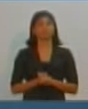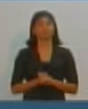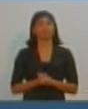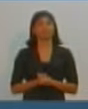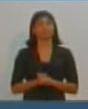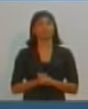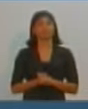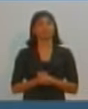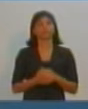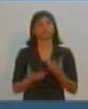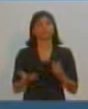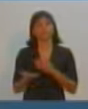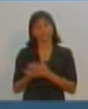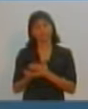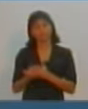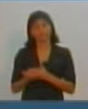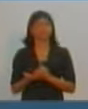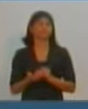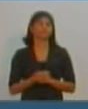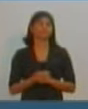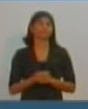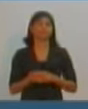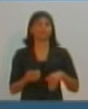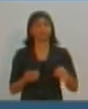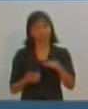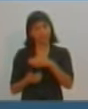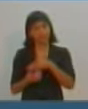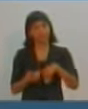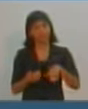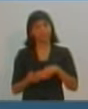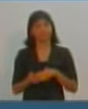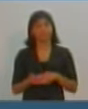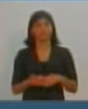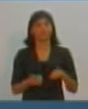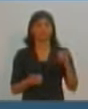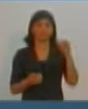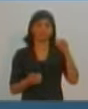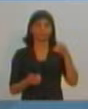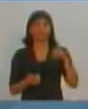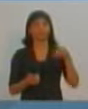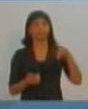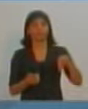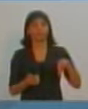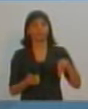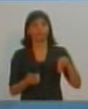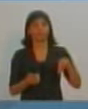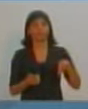começa então essa rodada de confronto direto. Nelson Bugalho, do PTB.